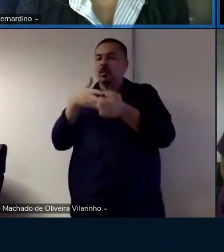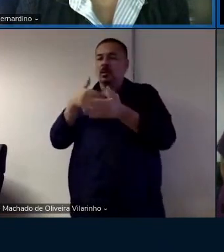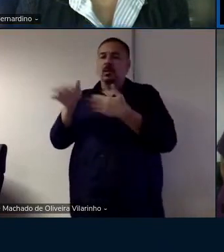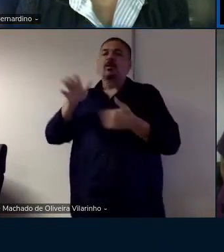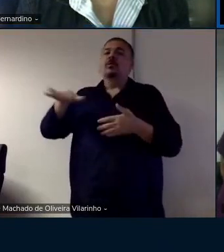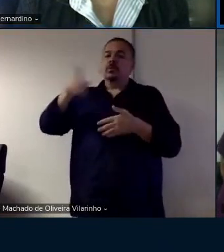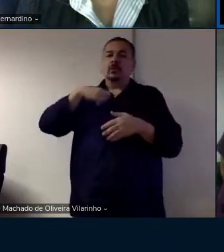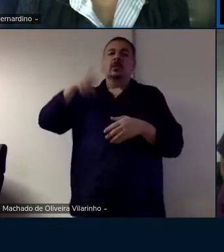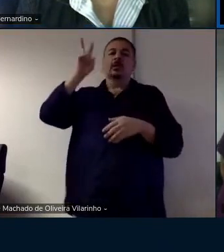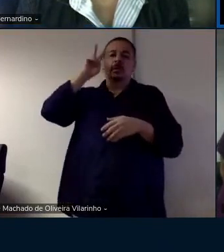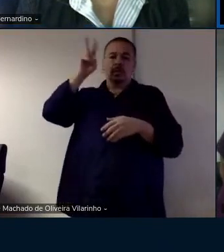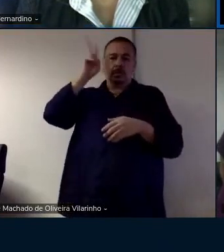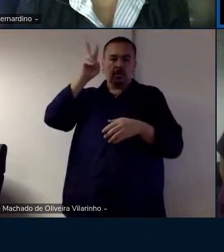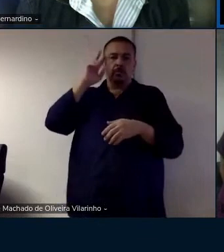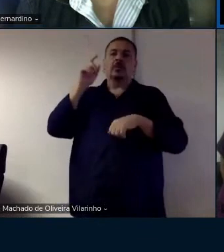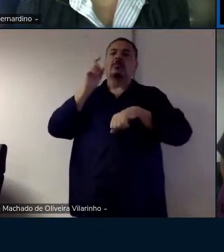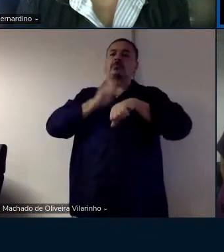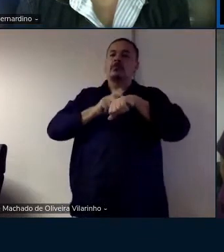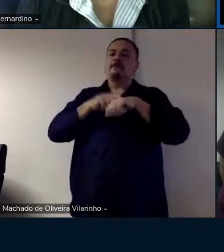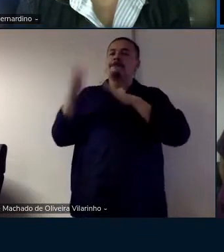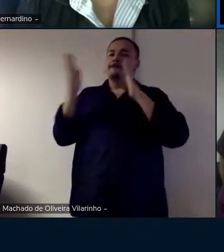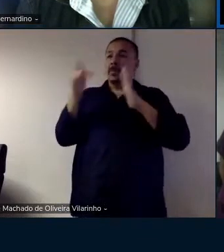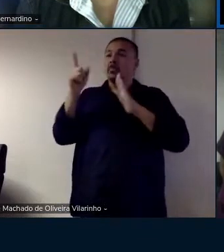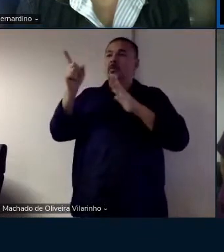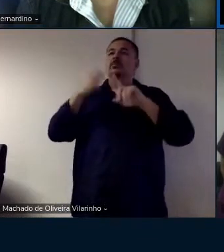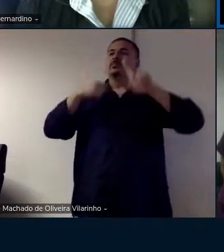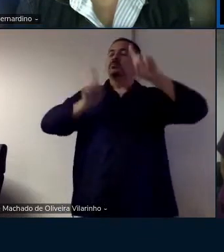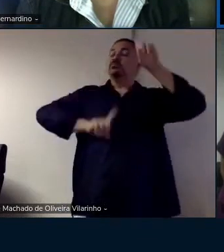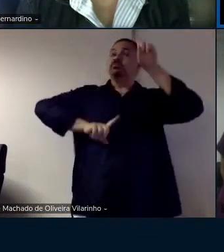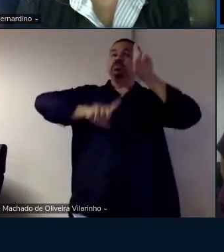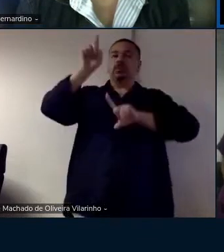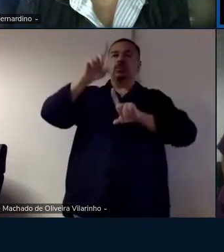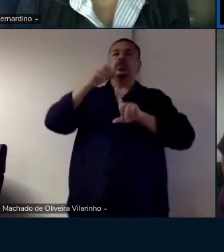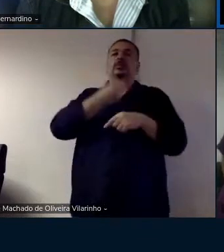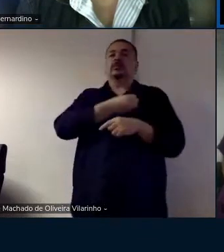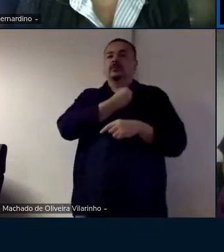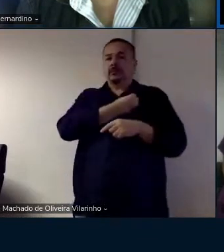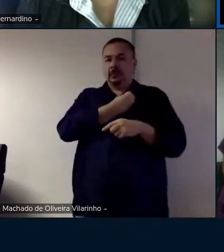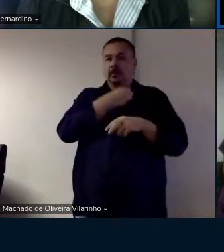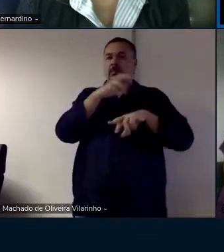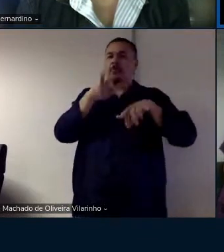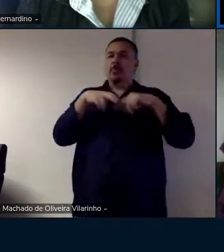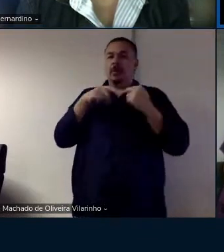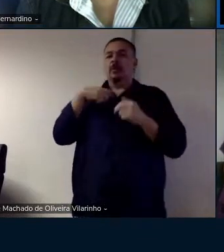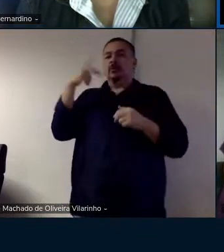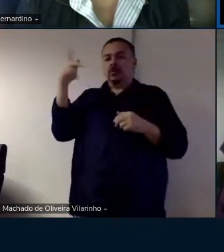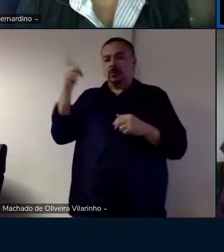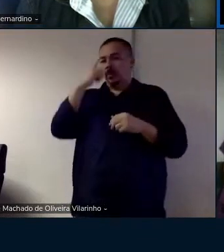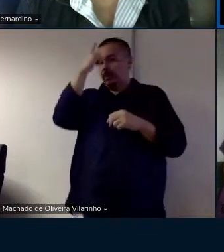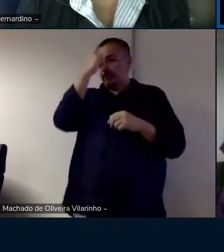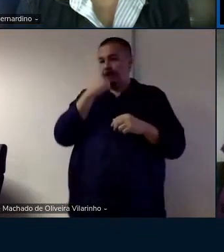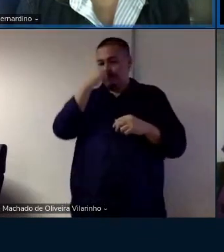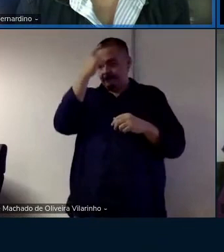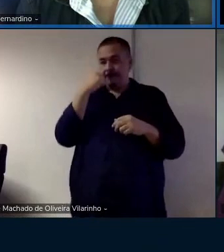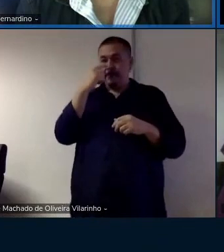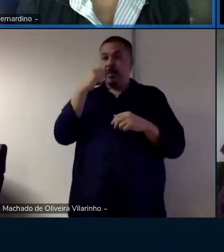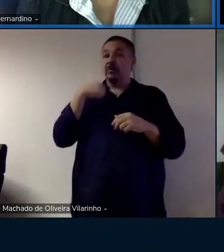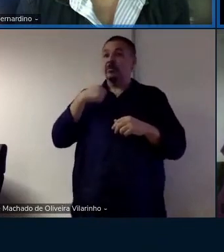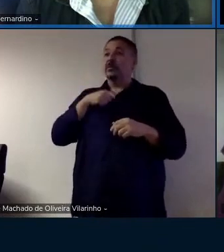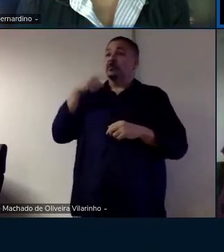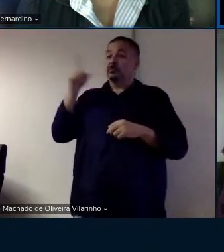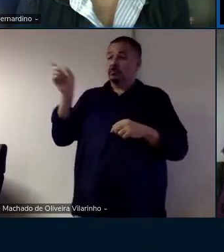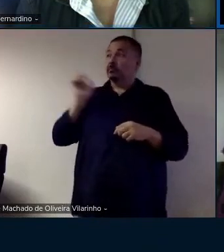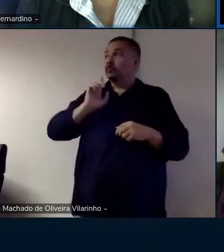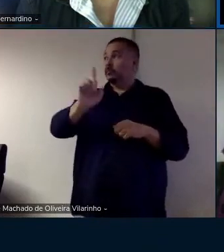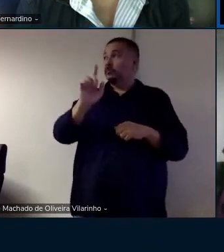que você possa levar esse momento assim desse destaque que você tem com esse perfil que é de e